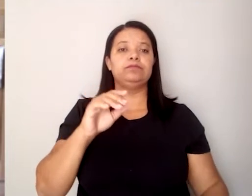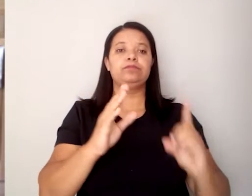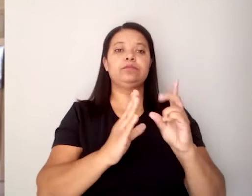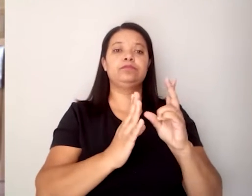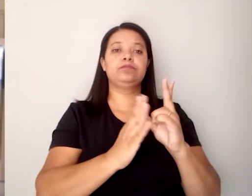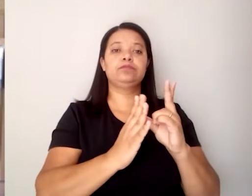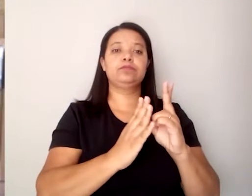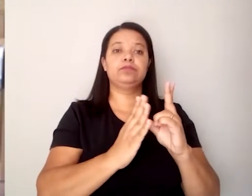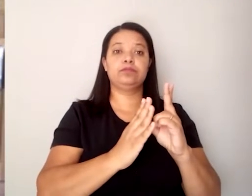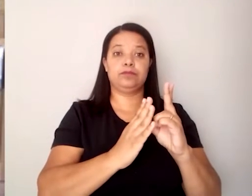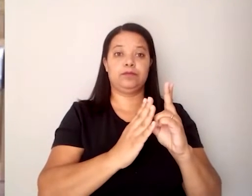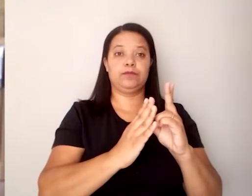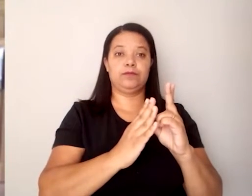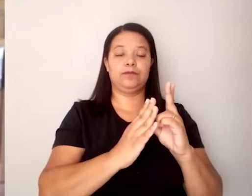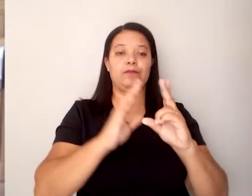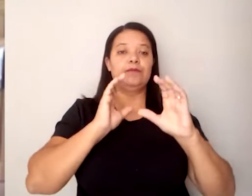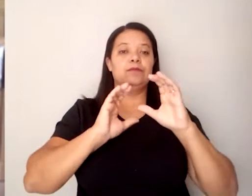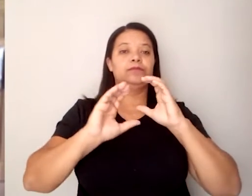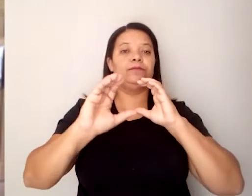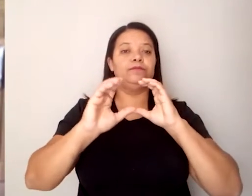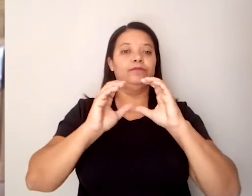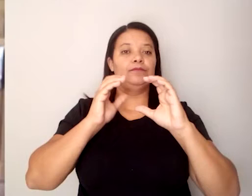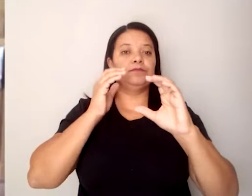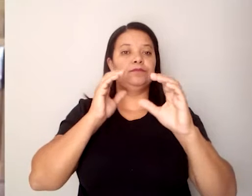Esses chamados índios cantavam.